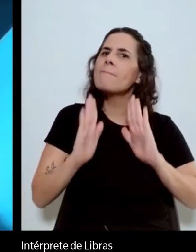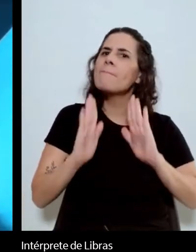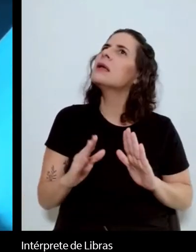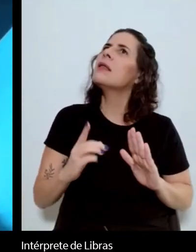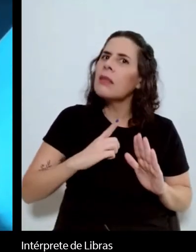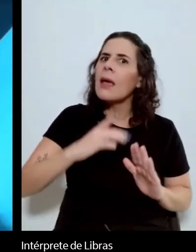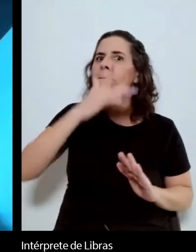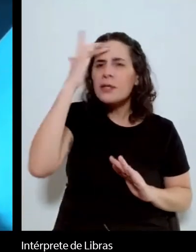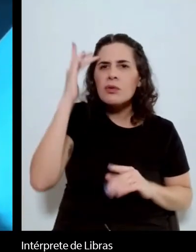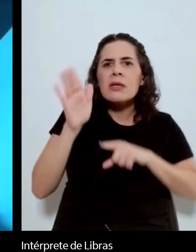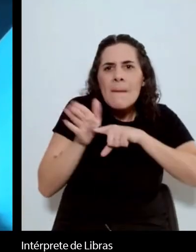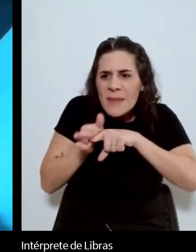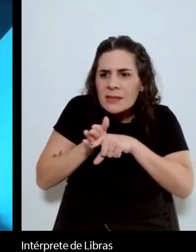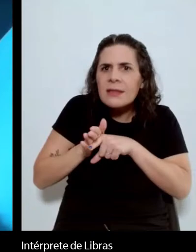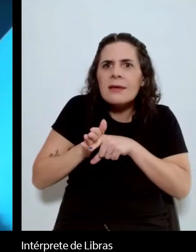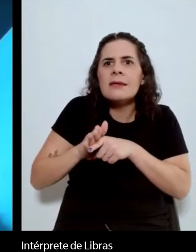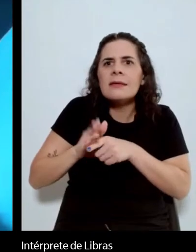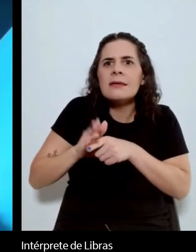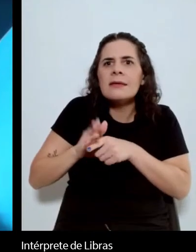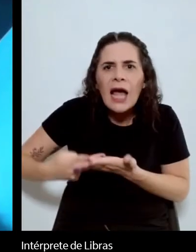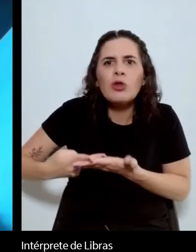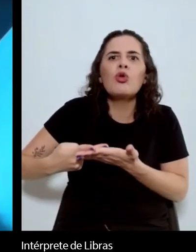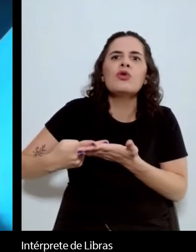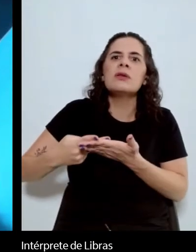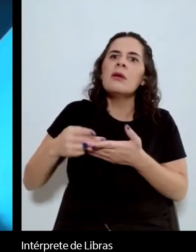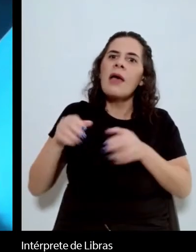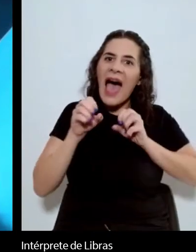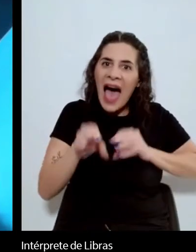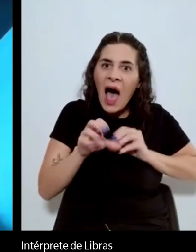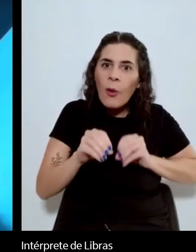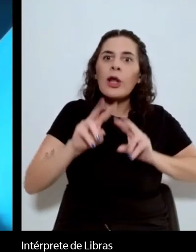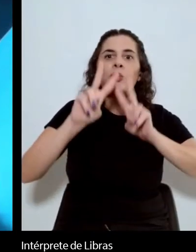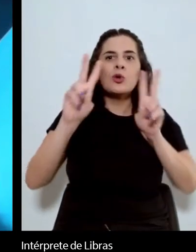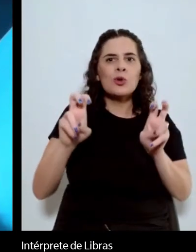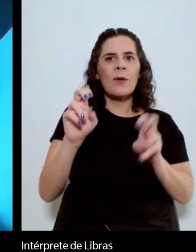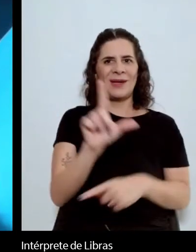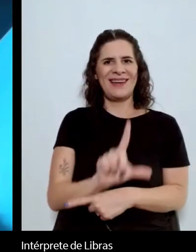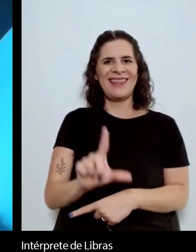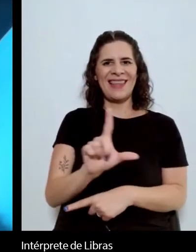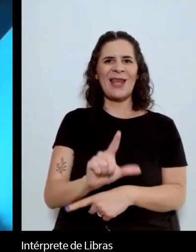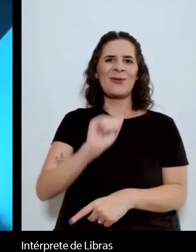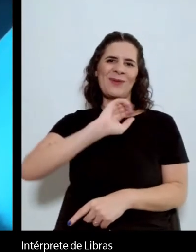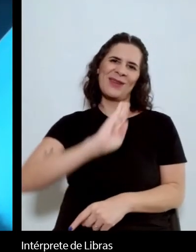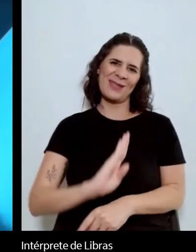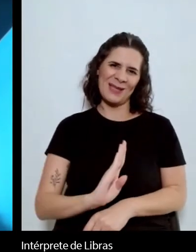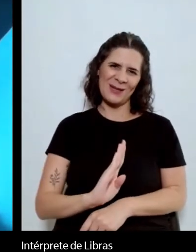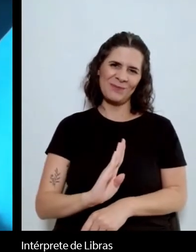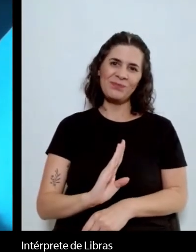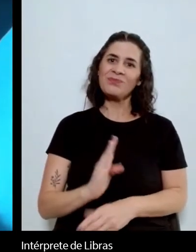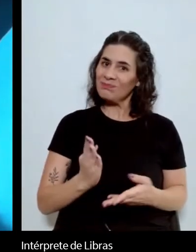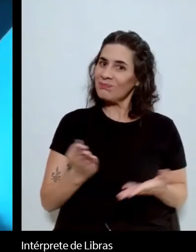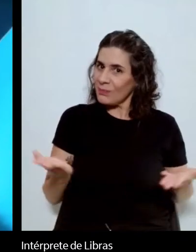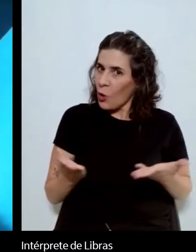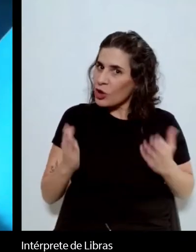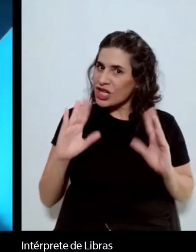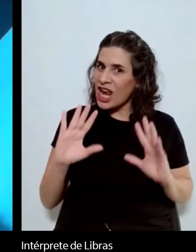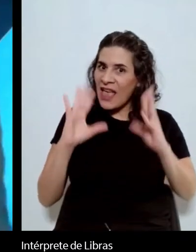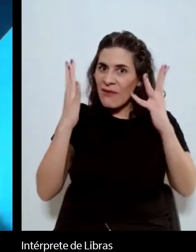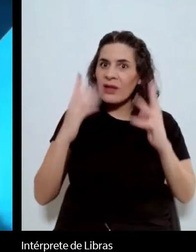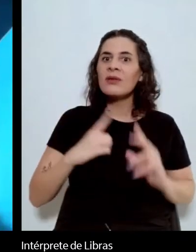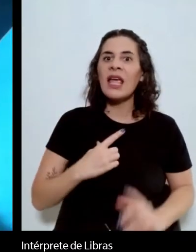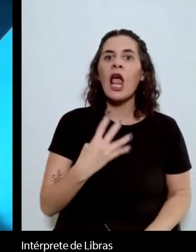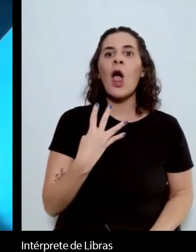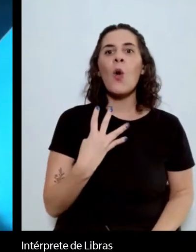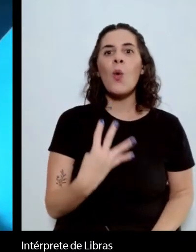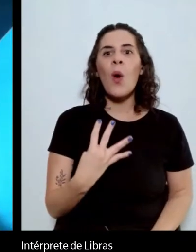exterior, pesquisam, traduzem e dão aulas sobre literatura brasileira. No nosso evento deste ano, nós temos quatro deste